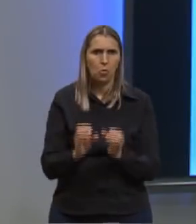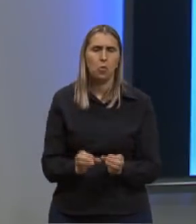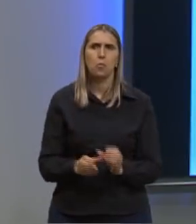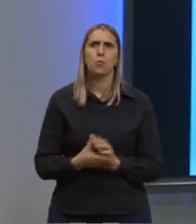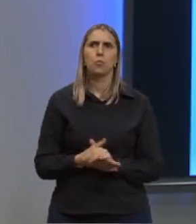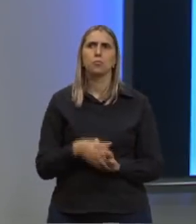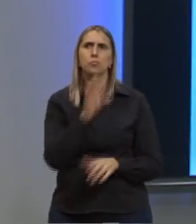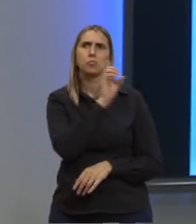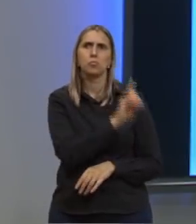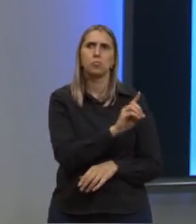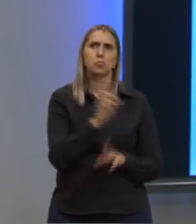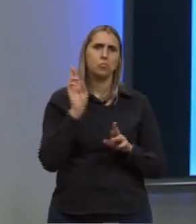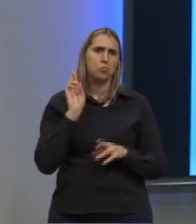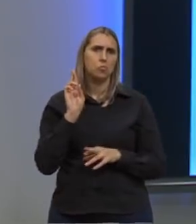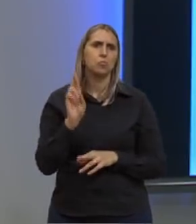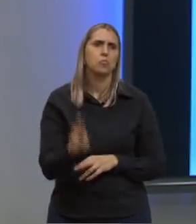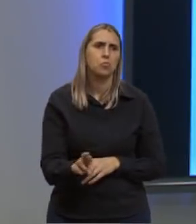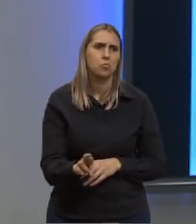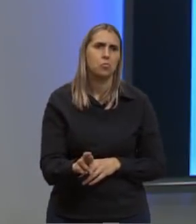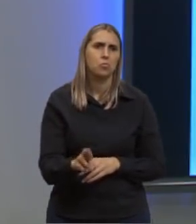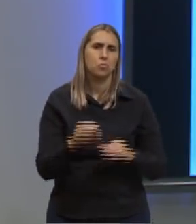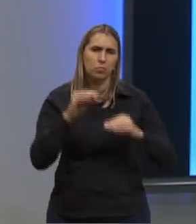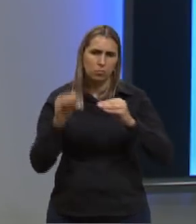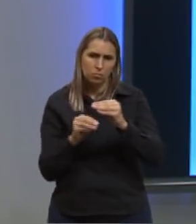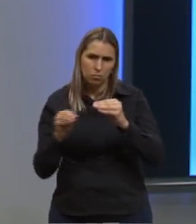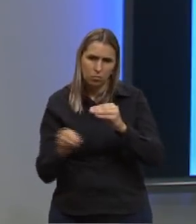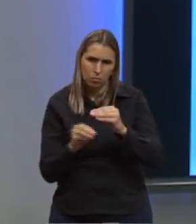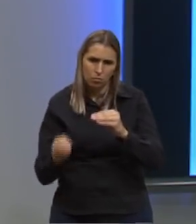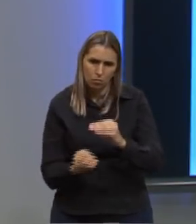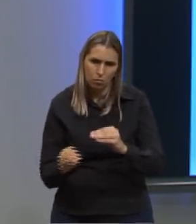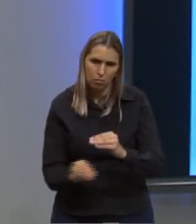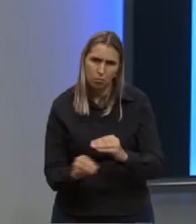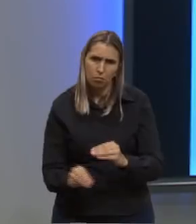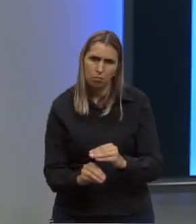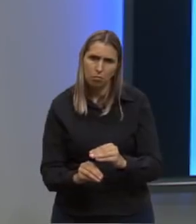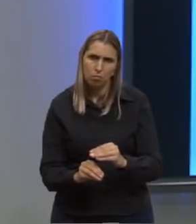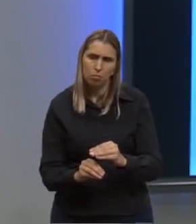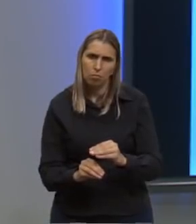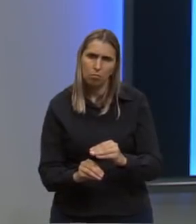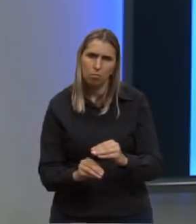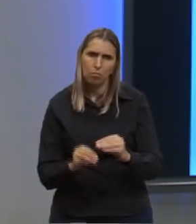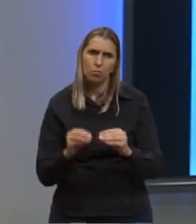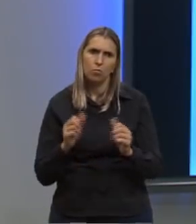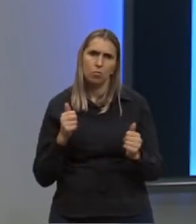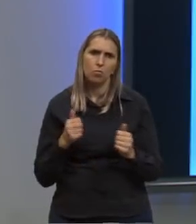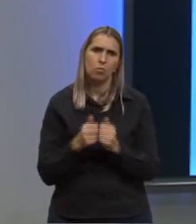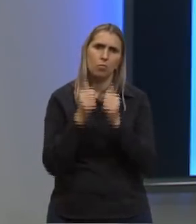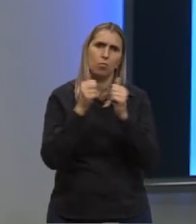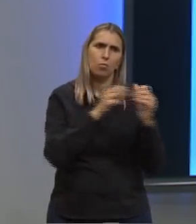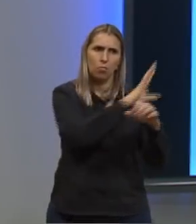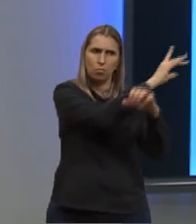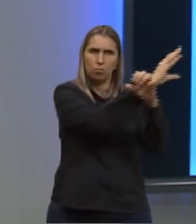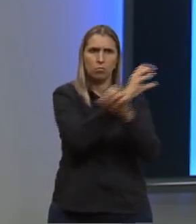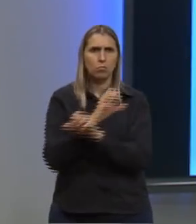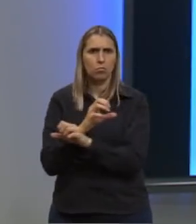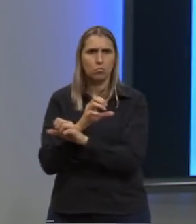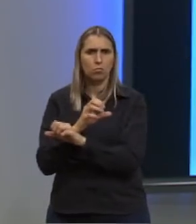D. Resultaram na sedimentação de partículas de poeira levada com o impacto do meteoro,